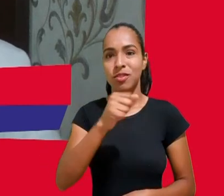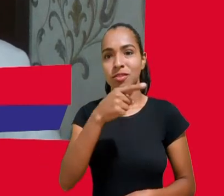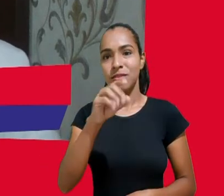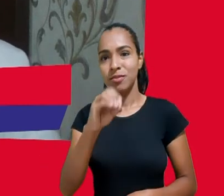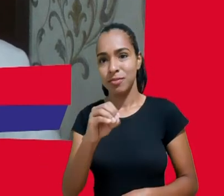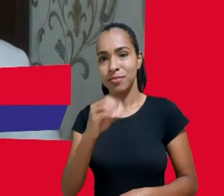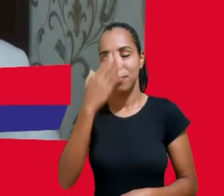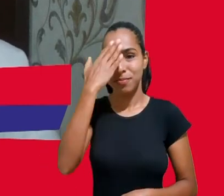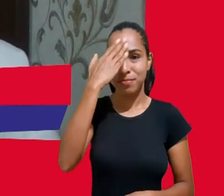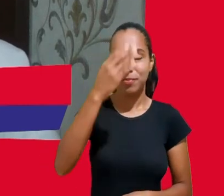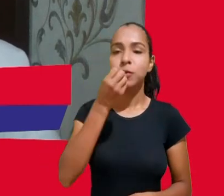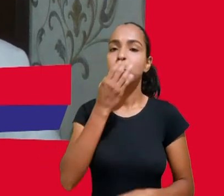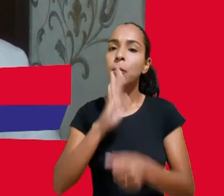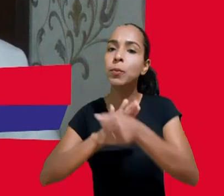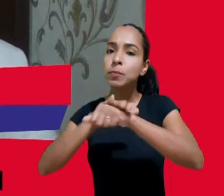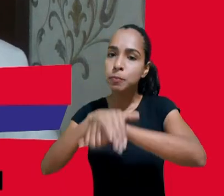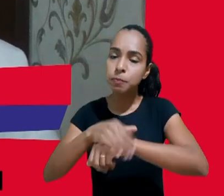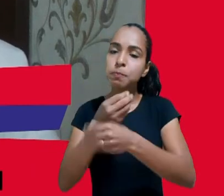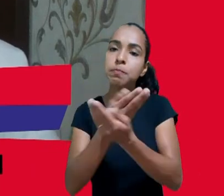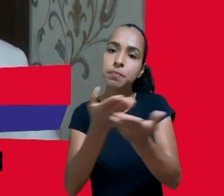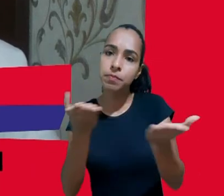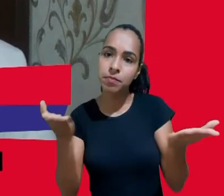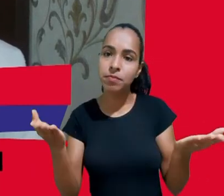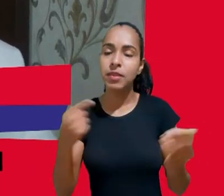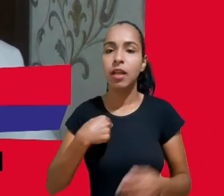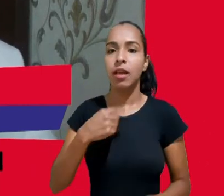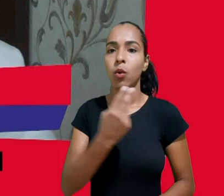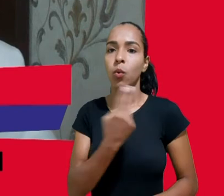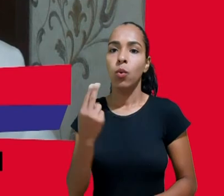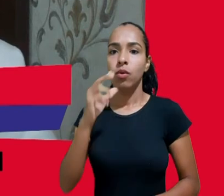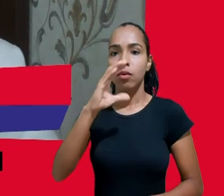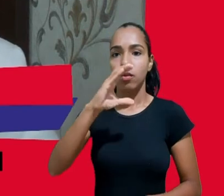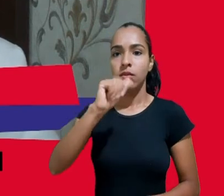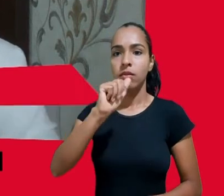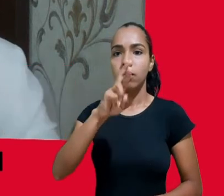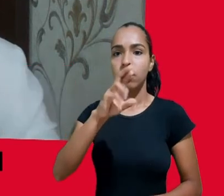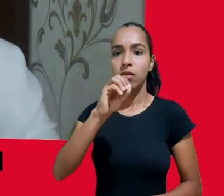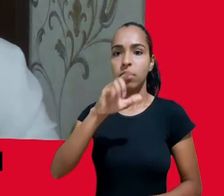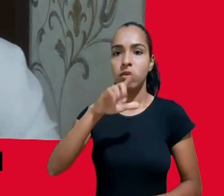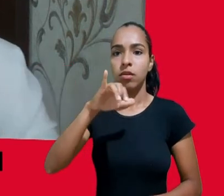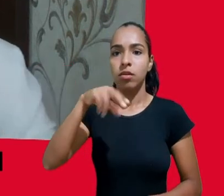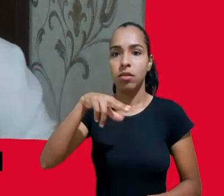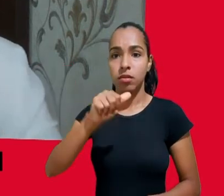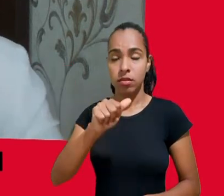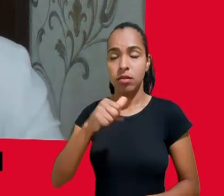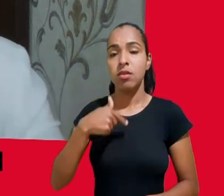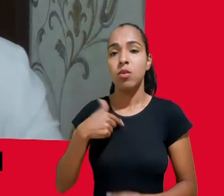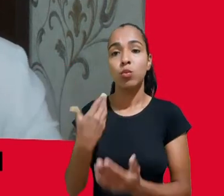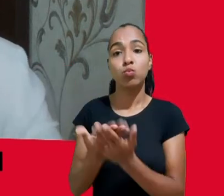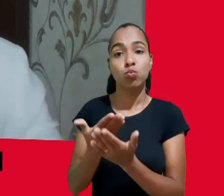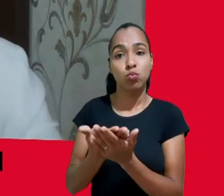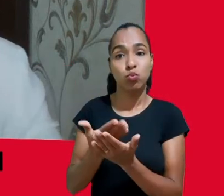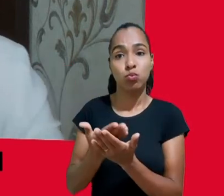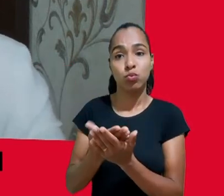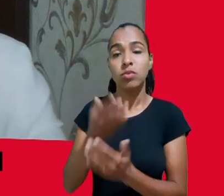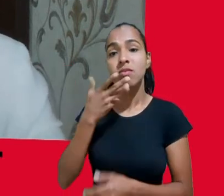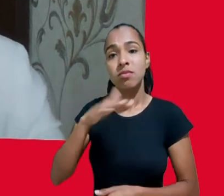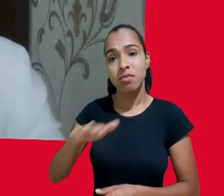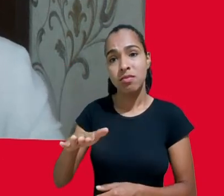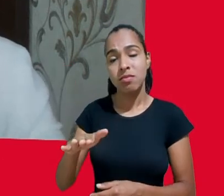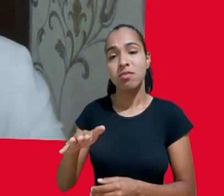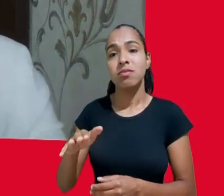sou Carolina Martinelli sou estagiária jurídica do programa Criança e Consumo e agora eu vou fazer uma breve autodescrição minha